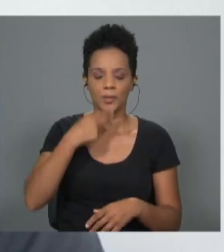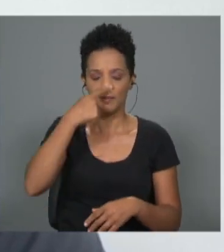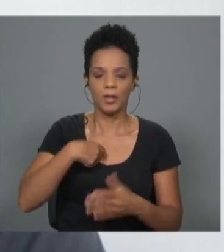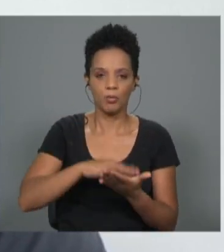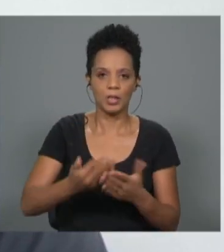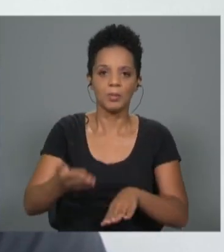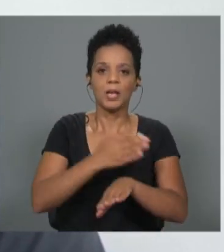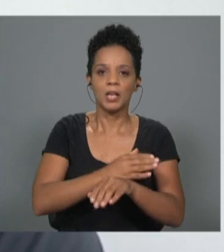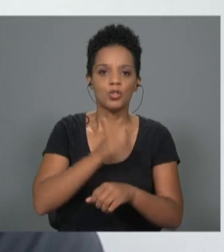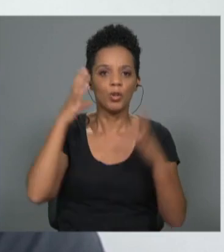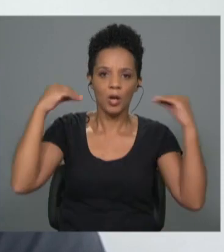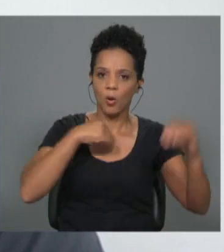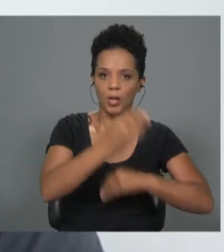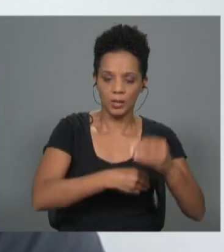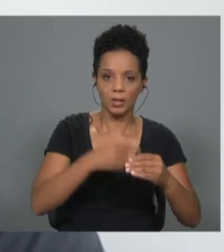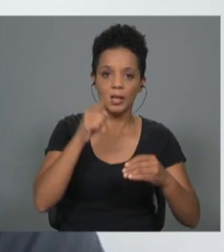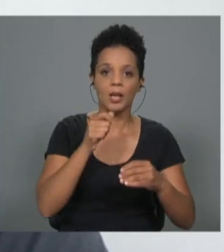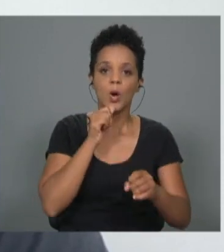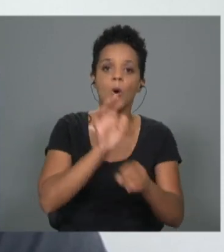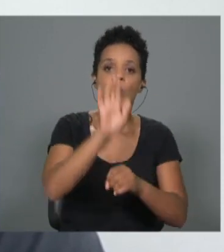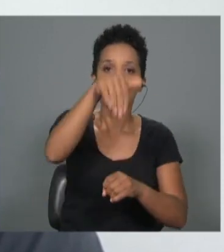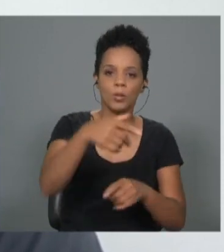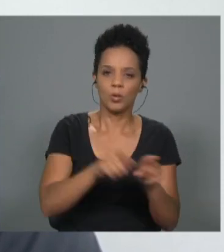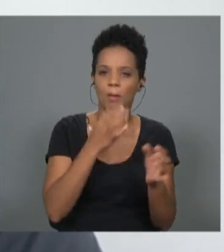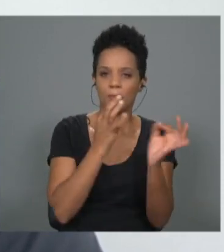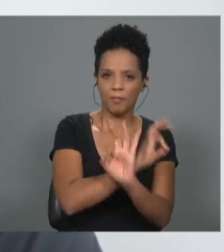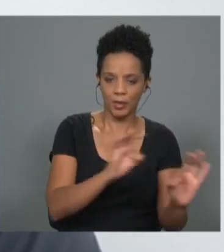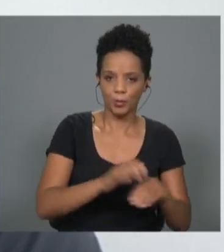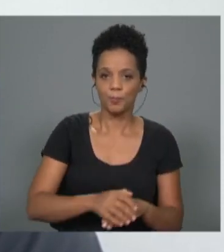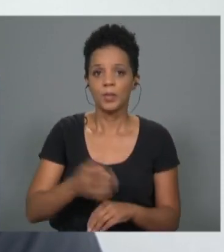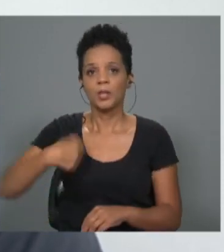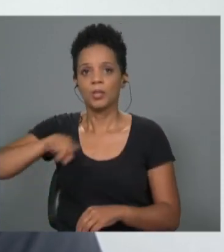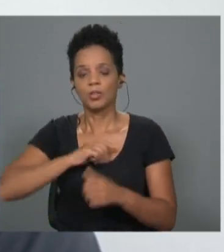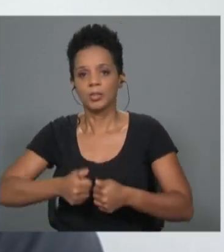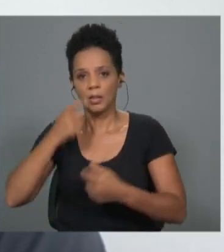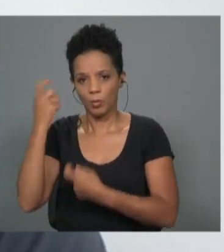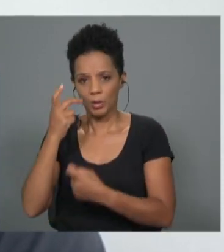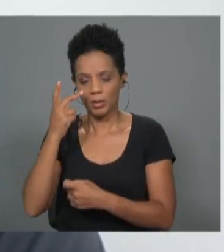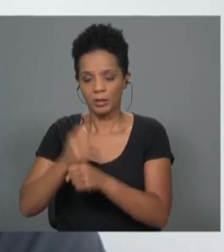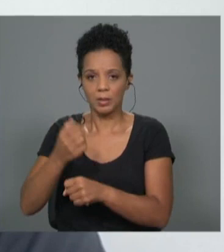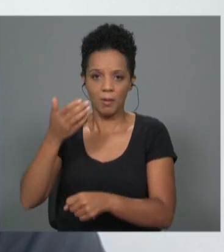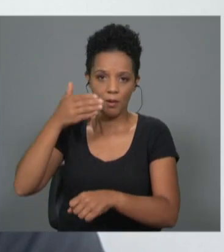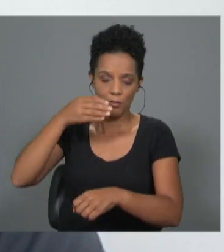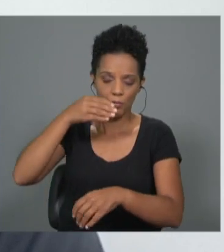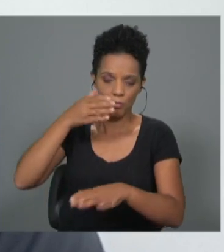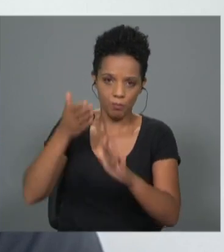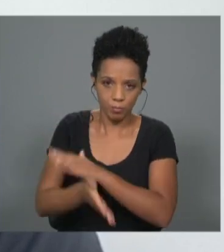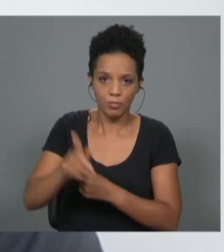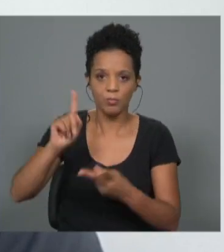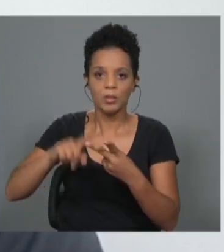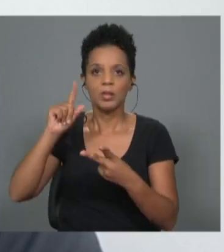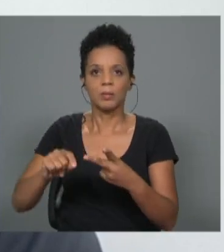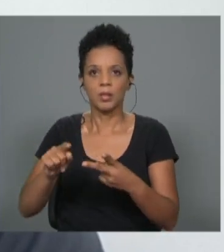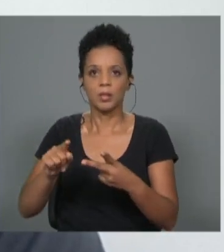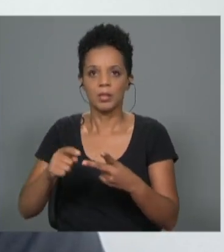nós estamos à procura da comunidade, porque o que perdemos nas grandes cidades à procura de emprego, à procura de uma vida melhor, foi este sentimento de comunidade, este sentimento de